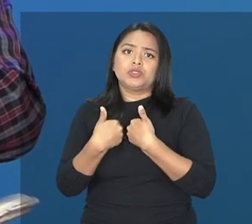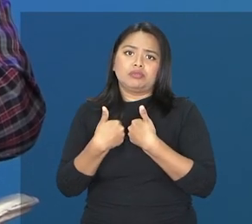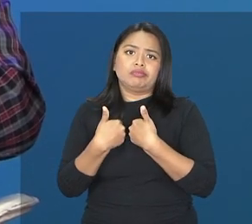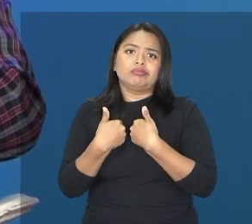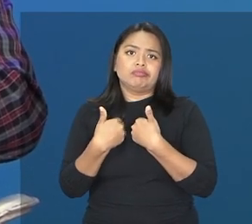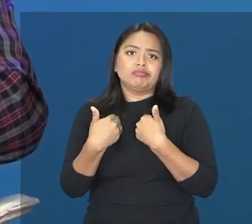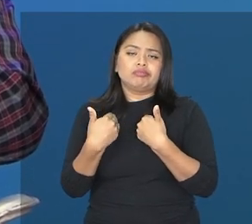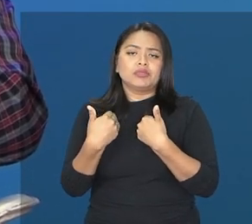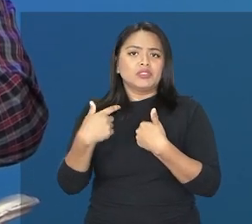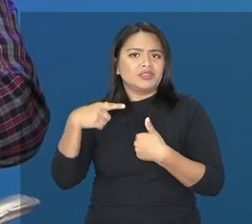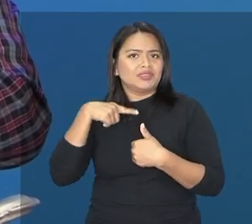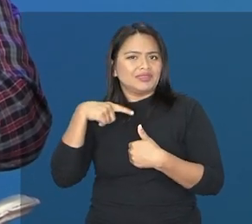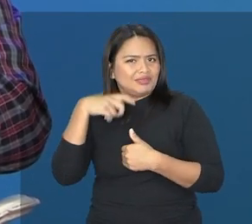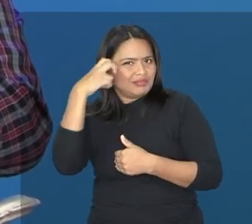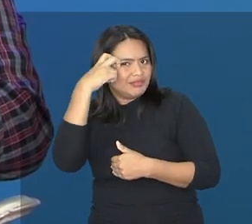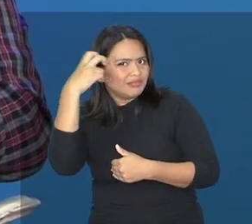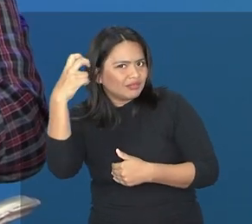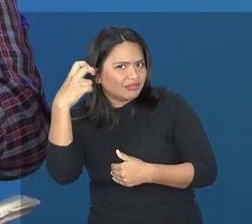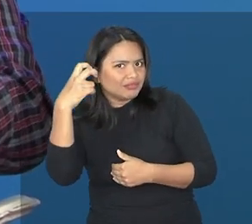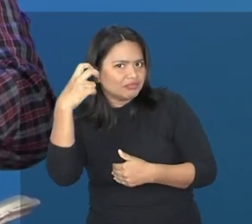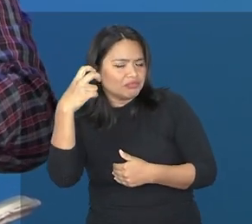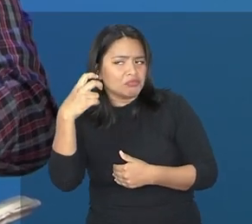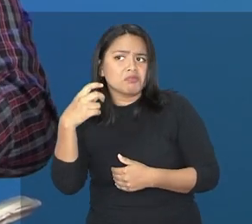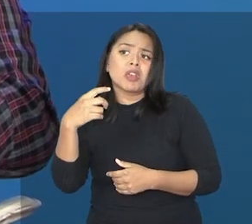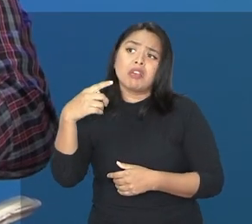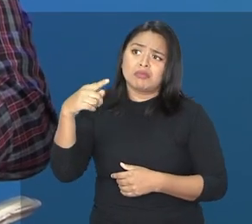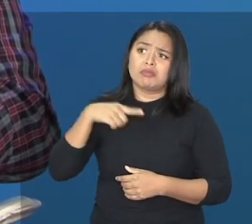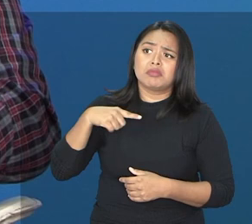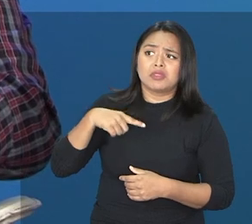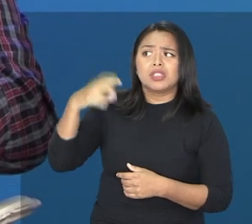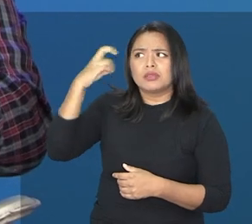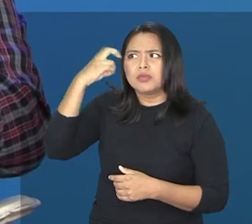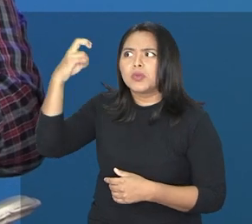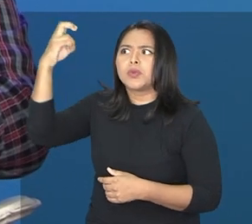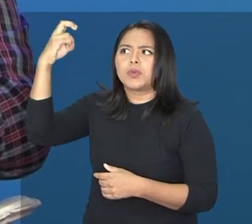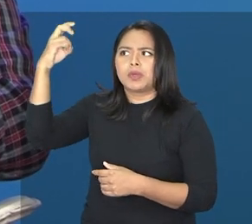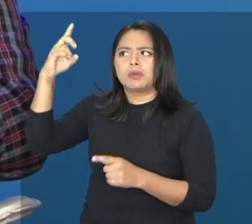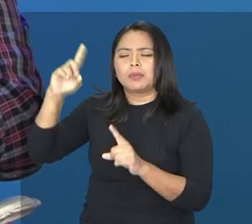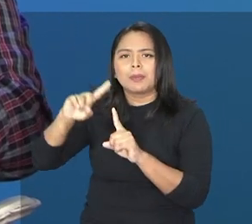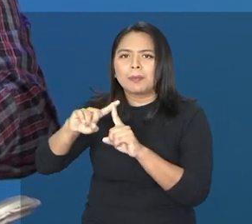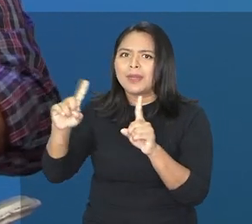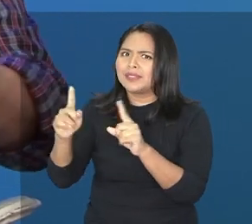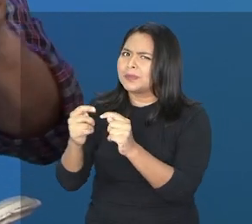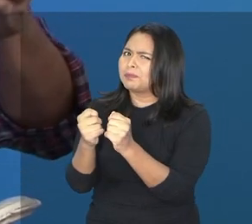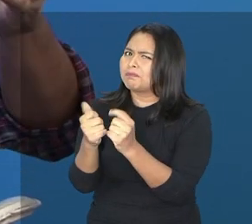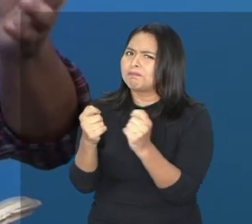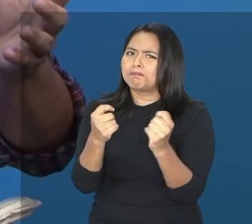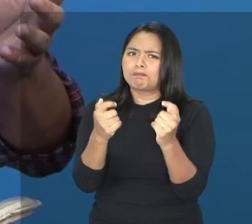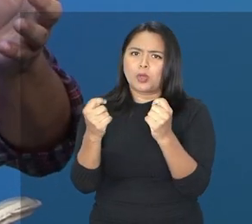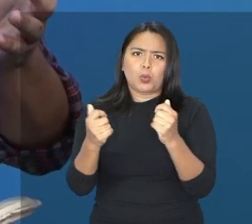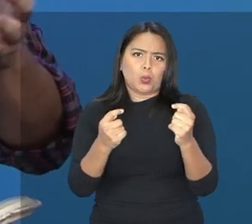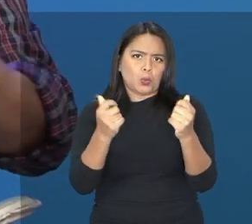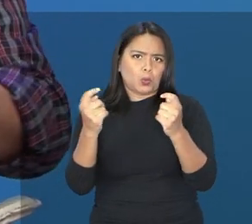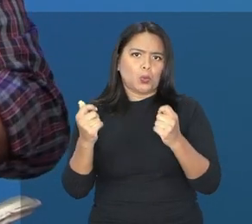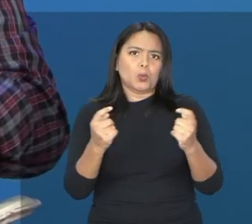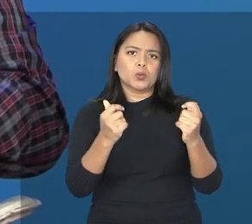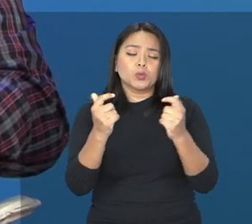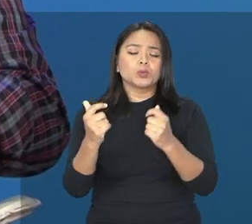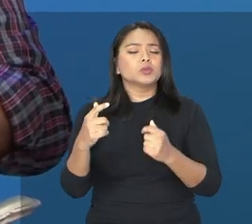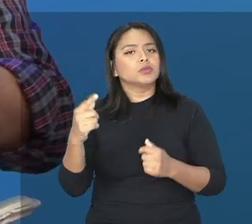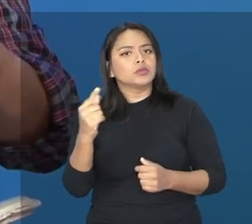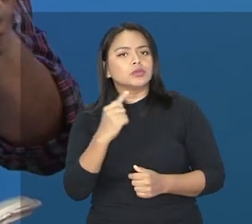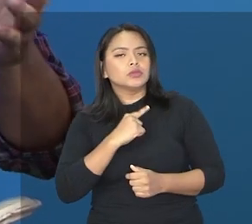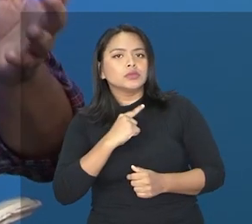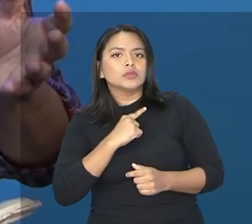superdotação. São muito raros. Eles existem, mas eles são raros. Você vai ter casos com